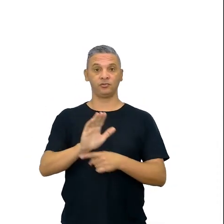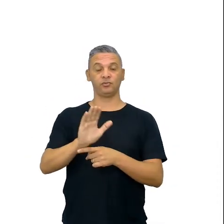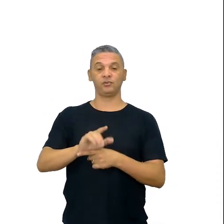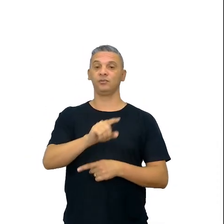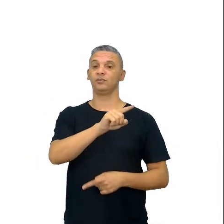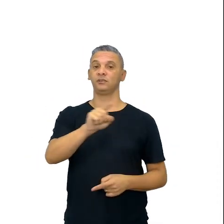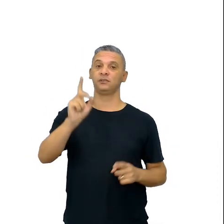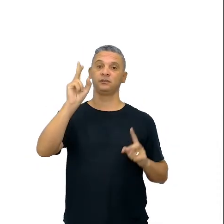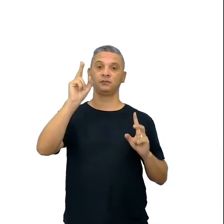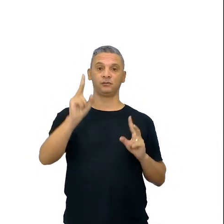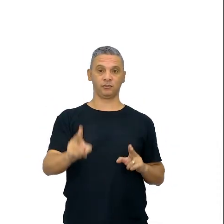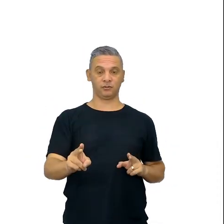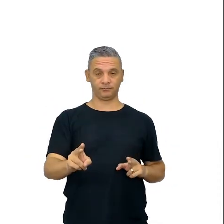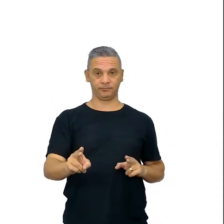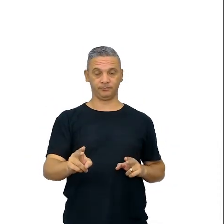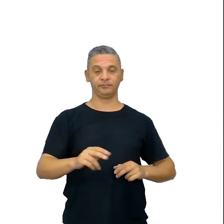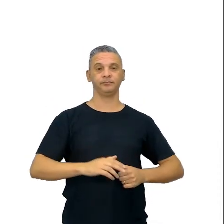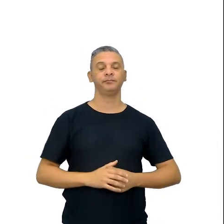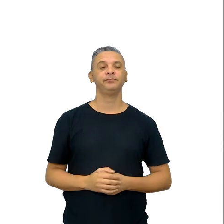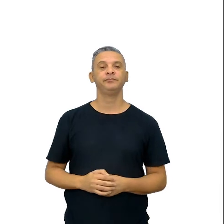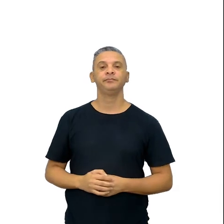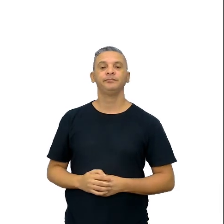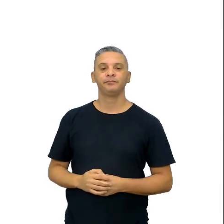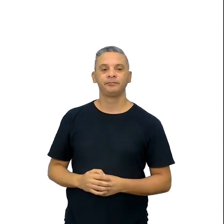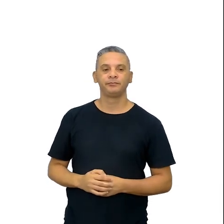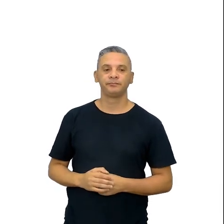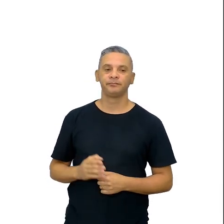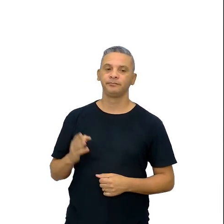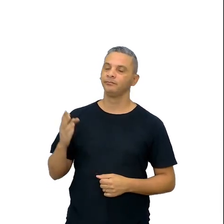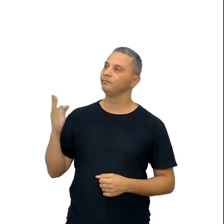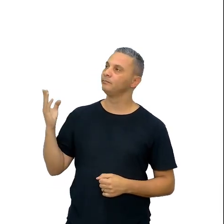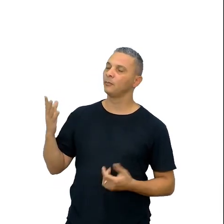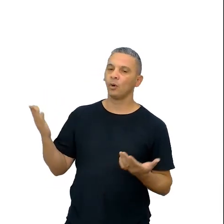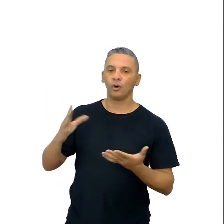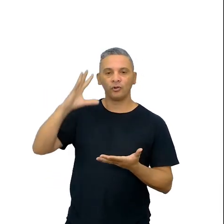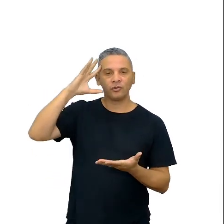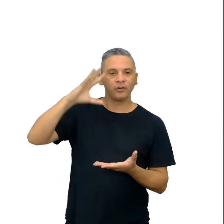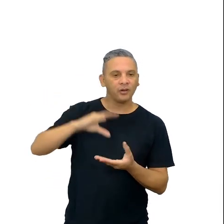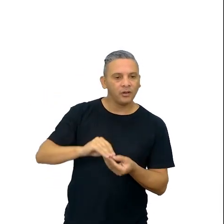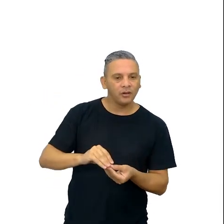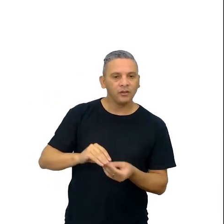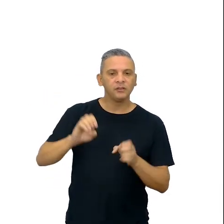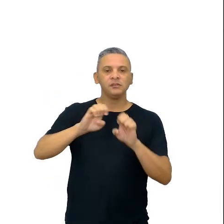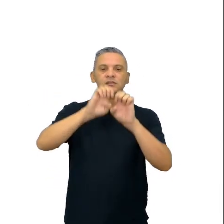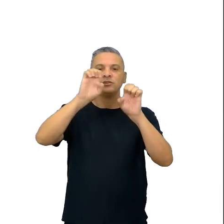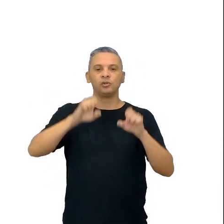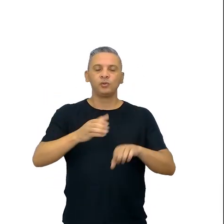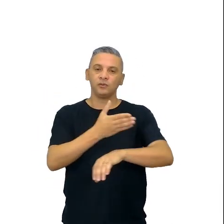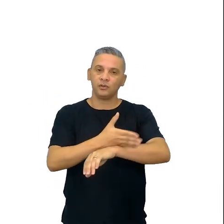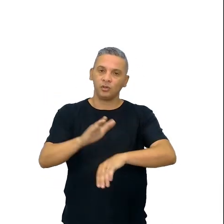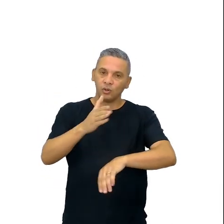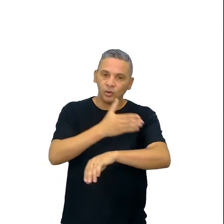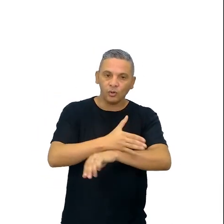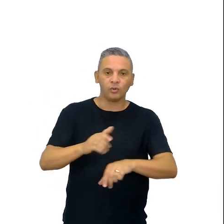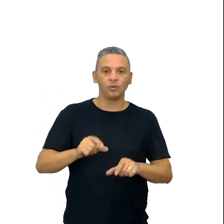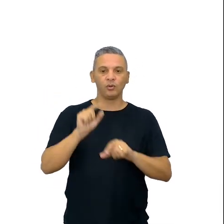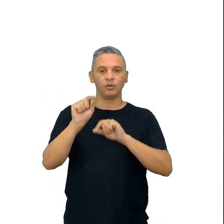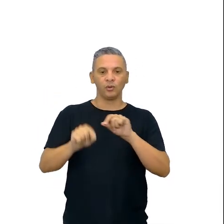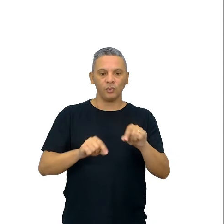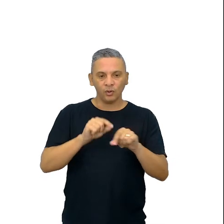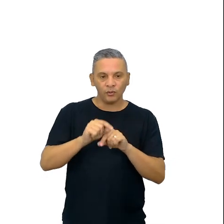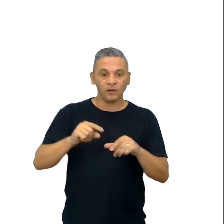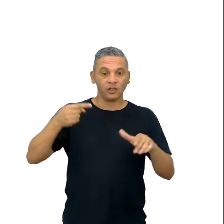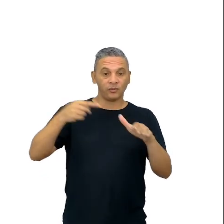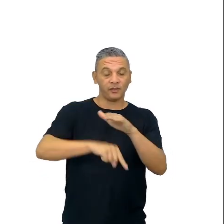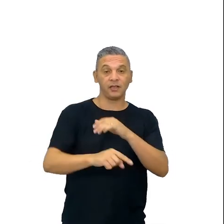também nessa interligação. O que nós fizemos hoje? A gente retomou a estrutura das formações, exploramos a sequência de